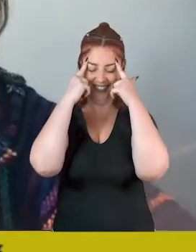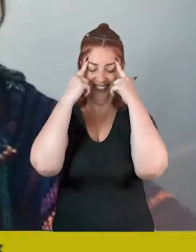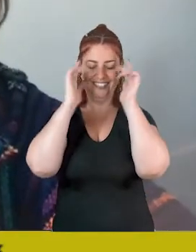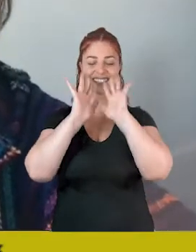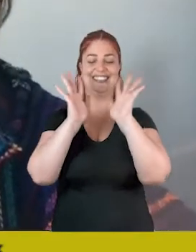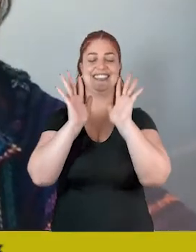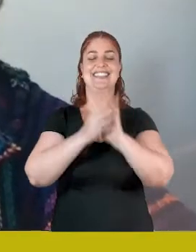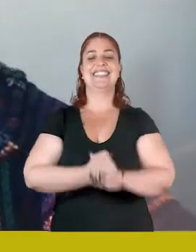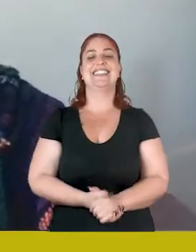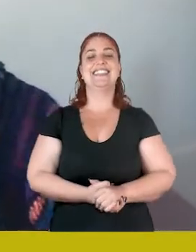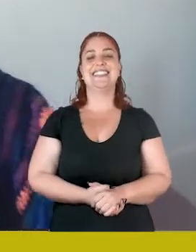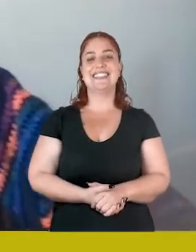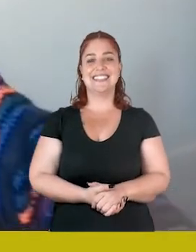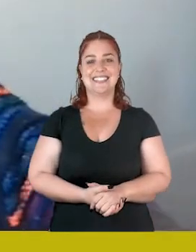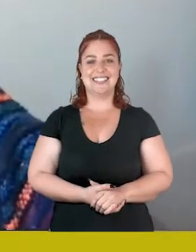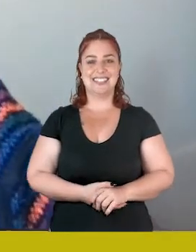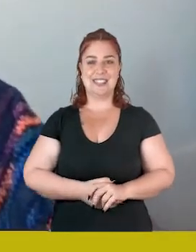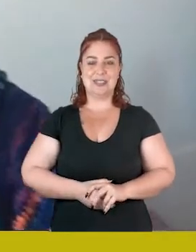começo só.